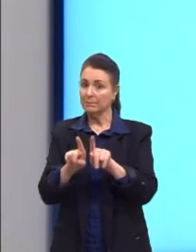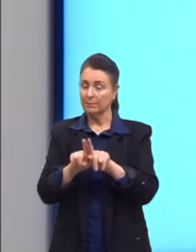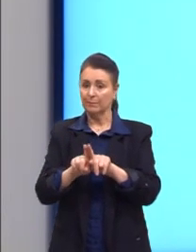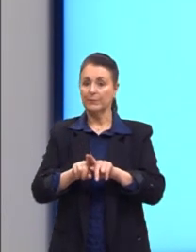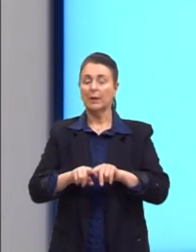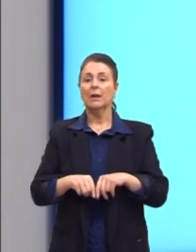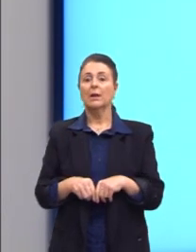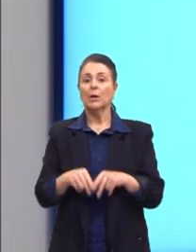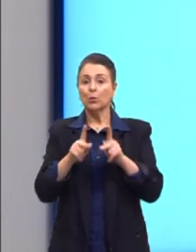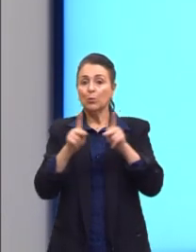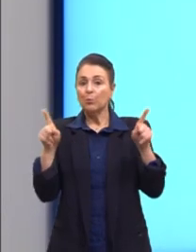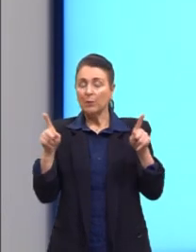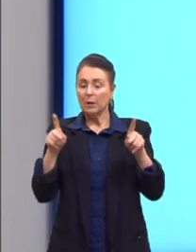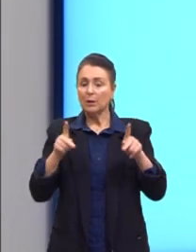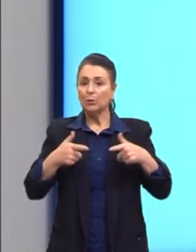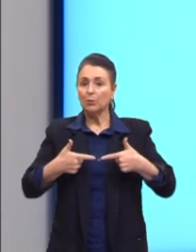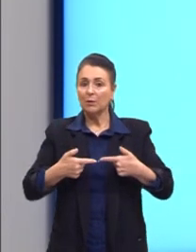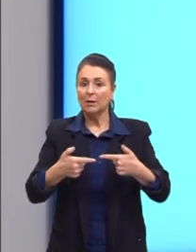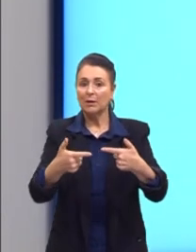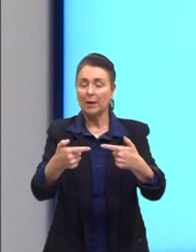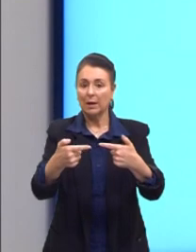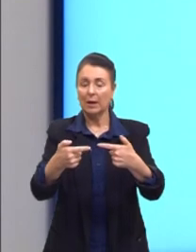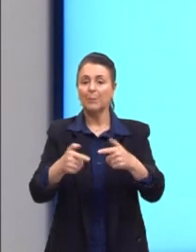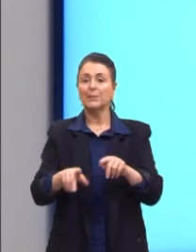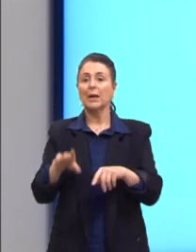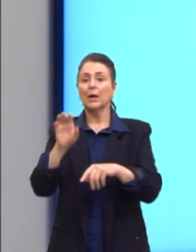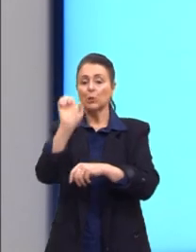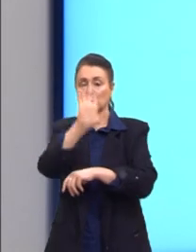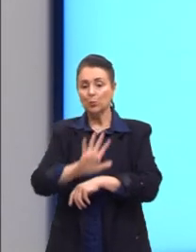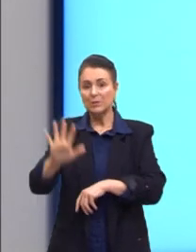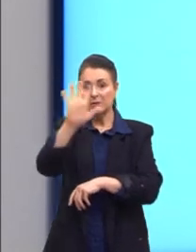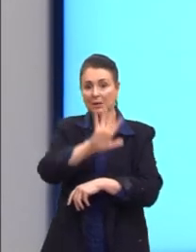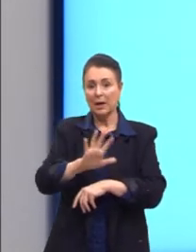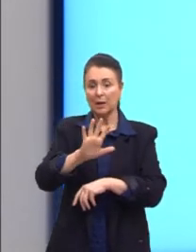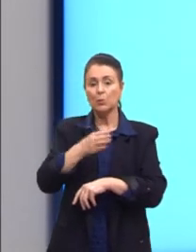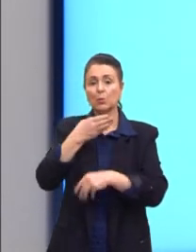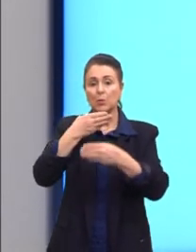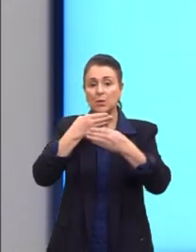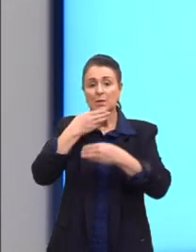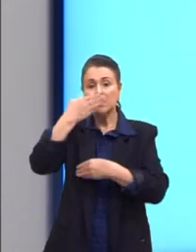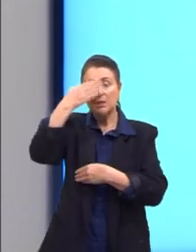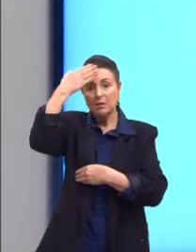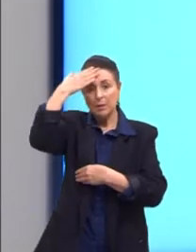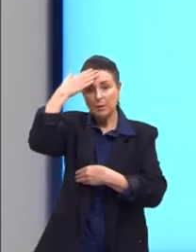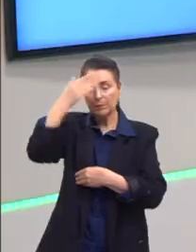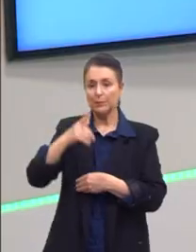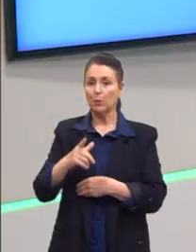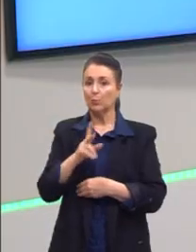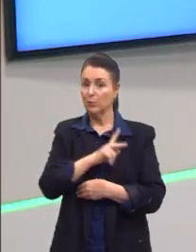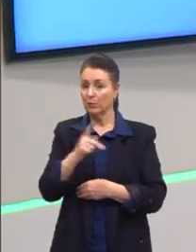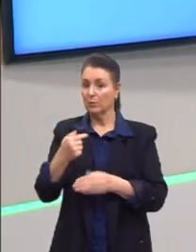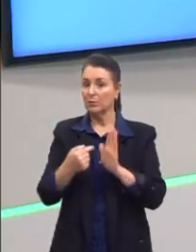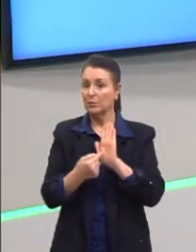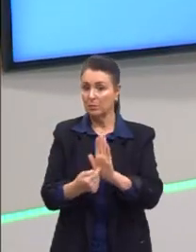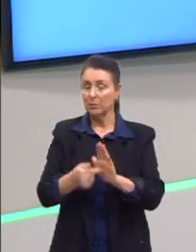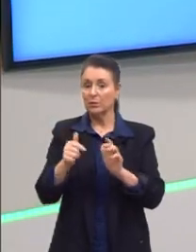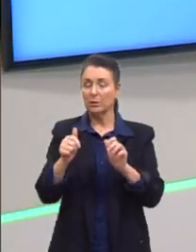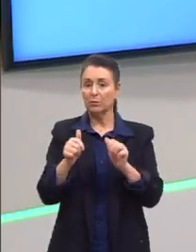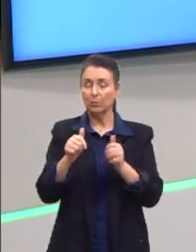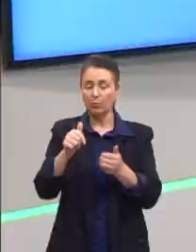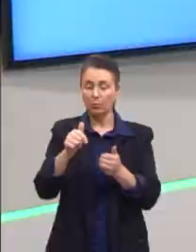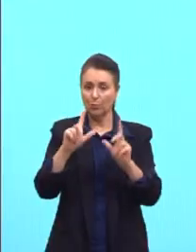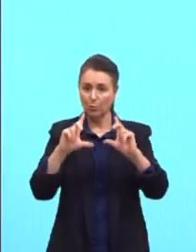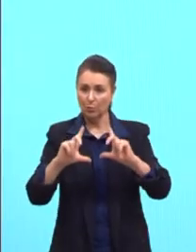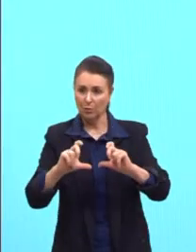do Estado Islâmico, nós tivemos uma saída, até trouxe uma foto aqui da galera saindo